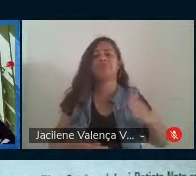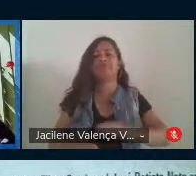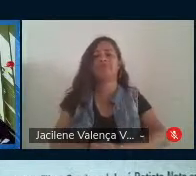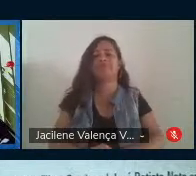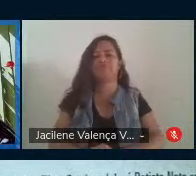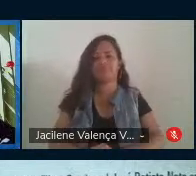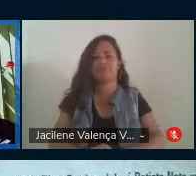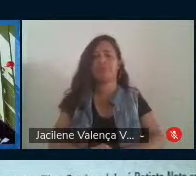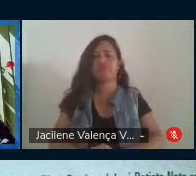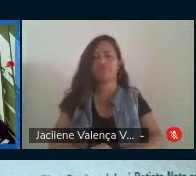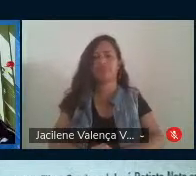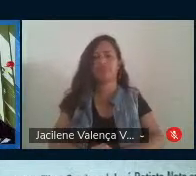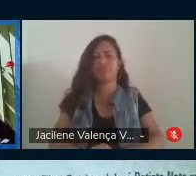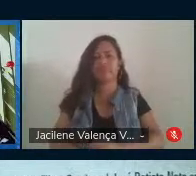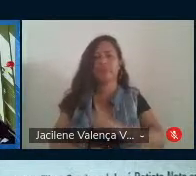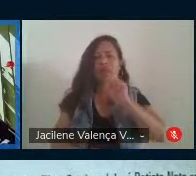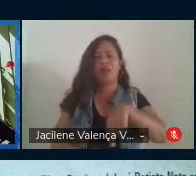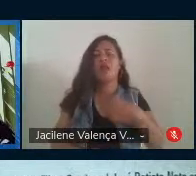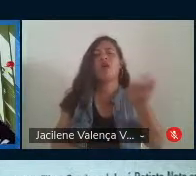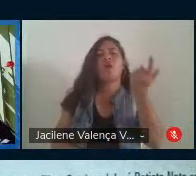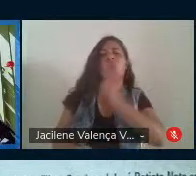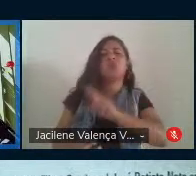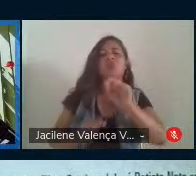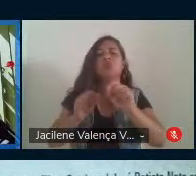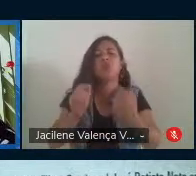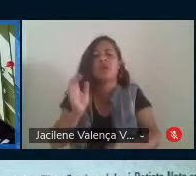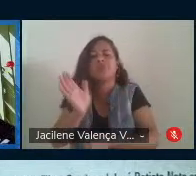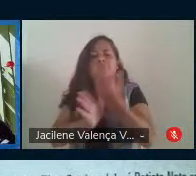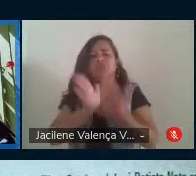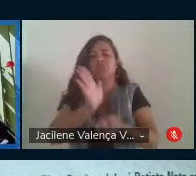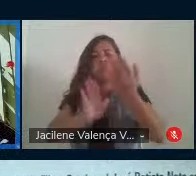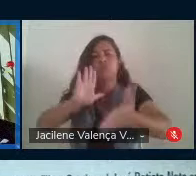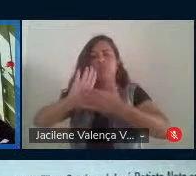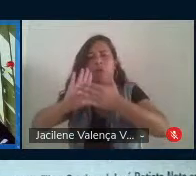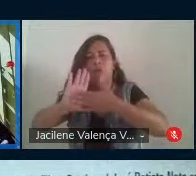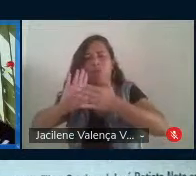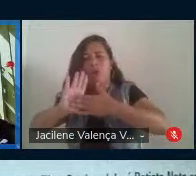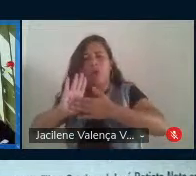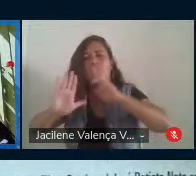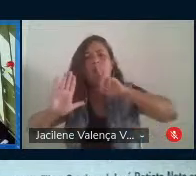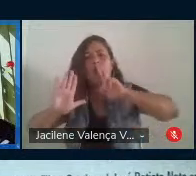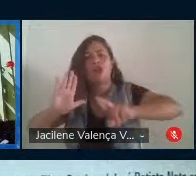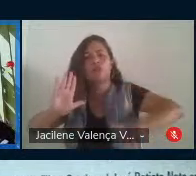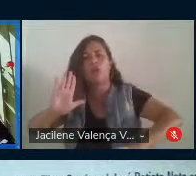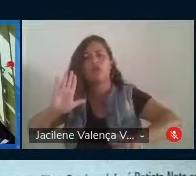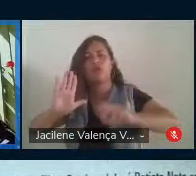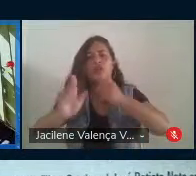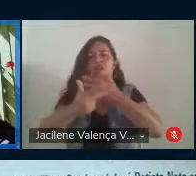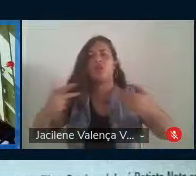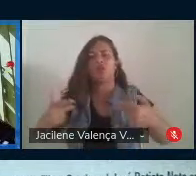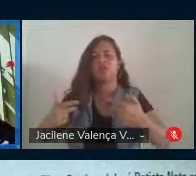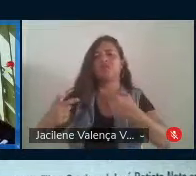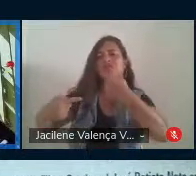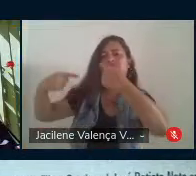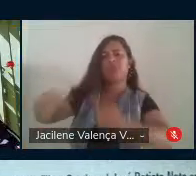Será que tem conseguido criar propostas, respostas aos grandes desafios da sociedade?